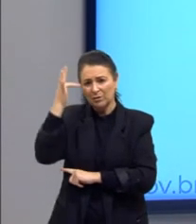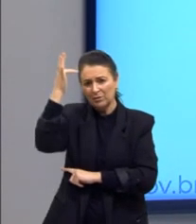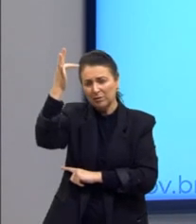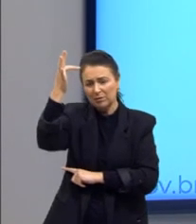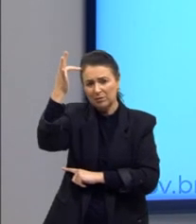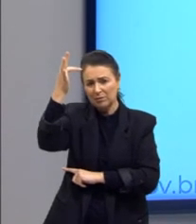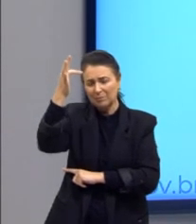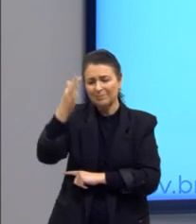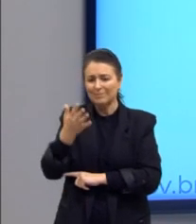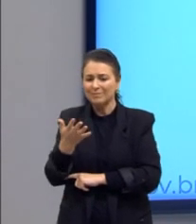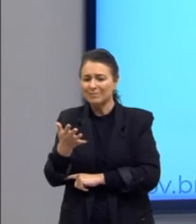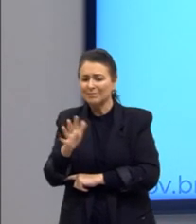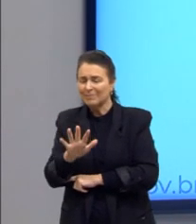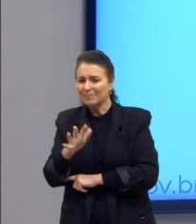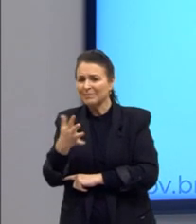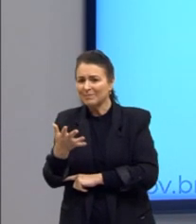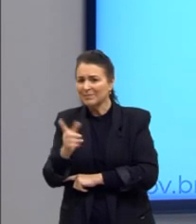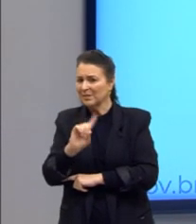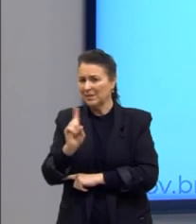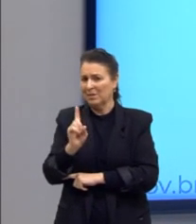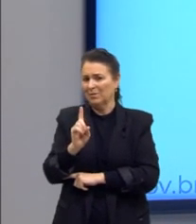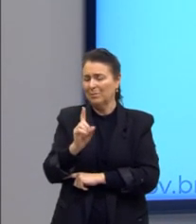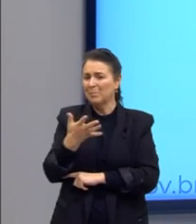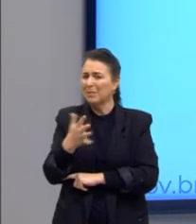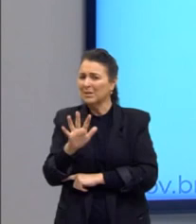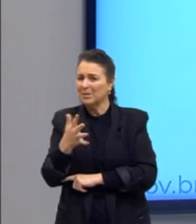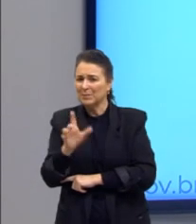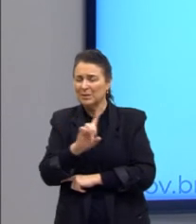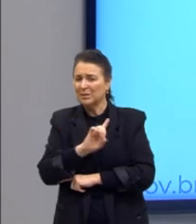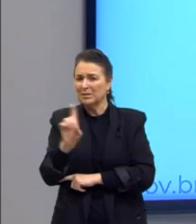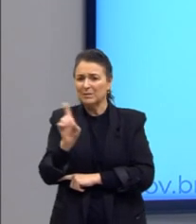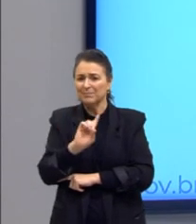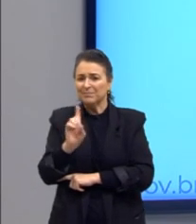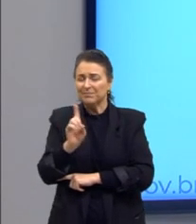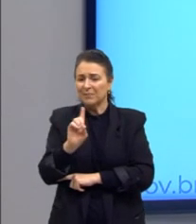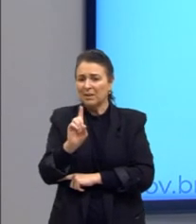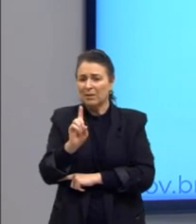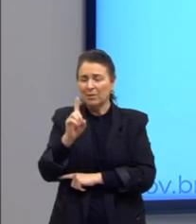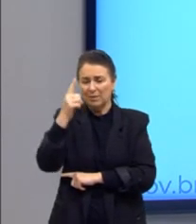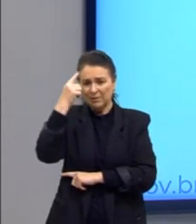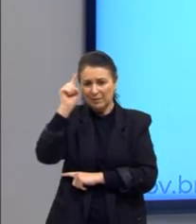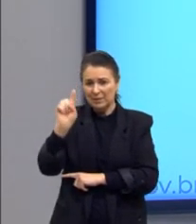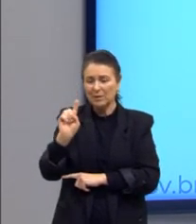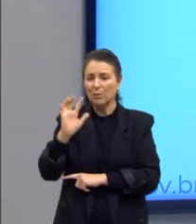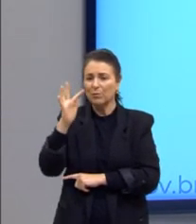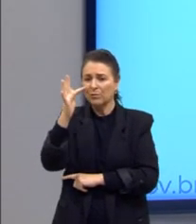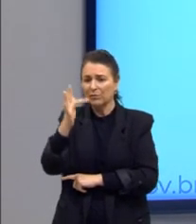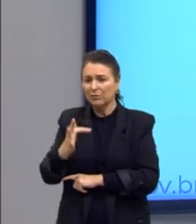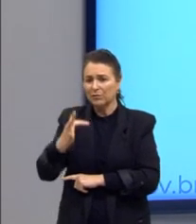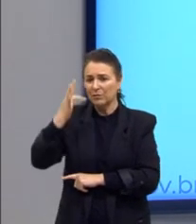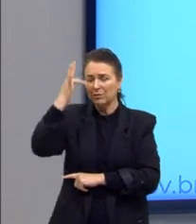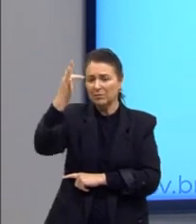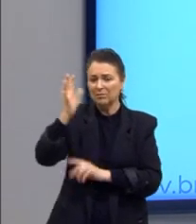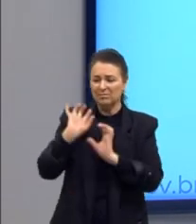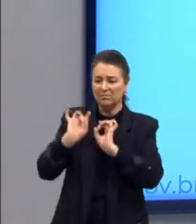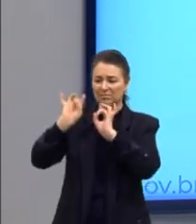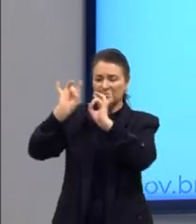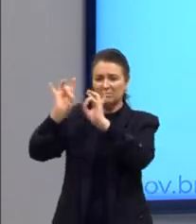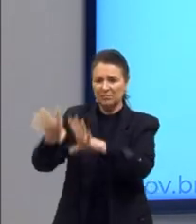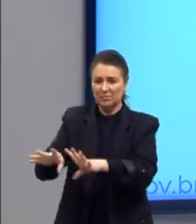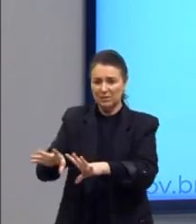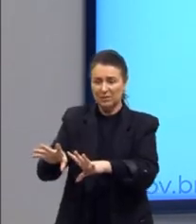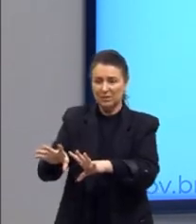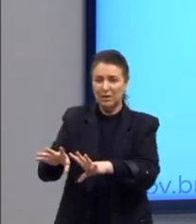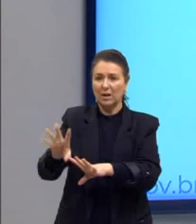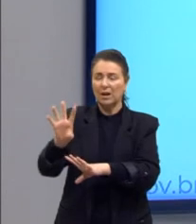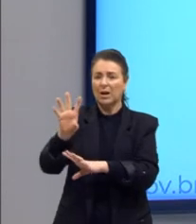É meio próximo, mas não é bem isso aqui. Não é bem reflexão filosófica. Refutam mutuamente quanto